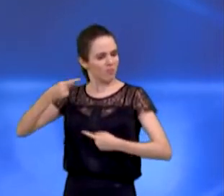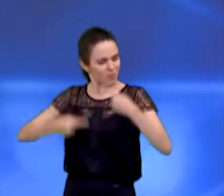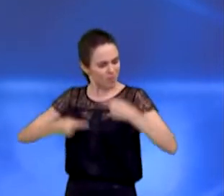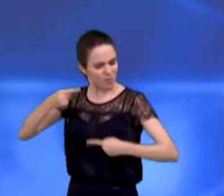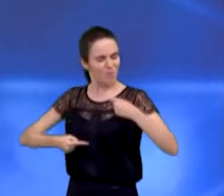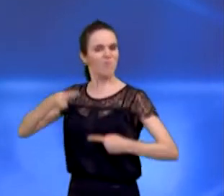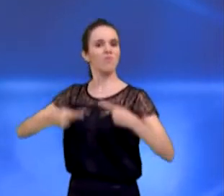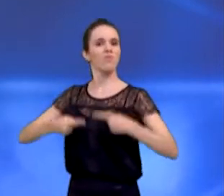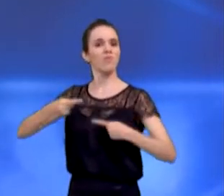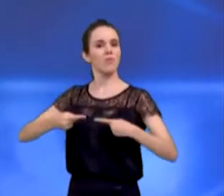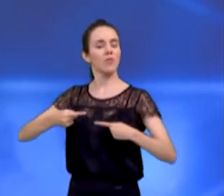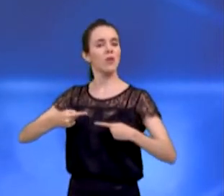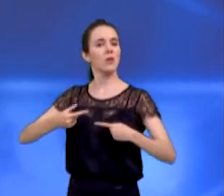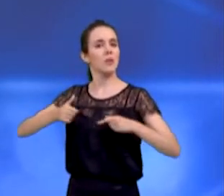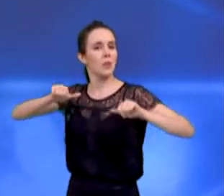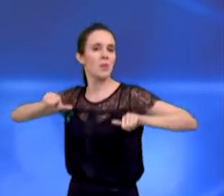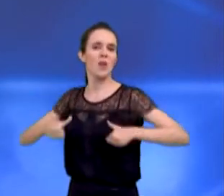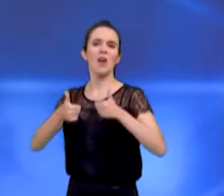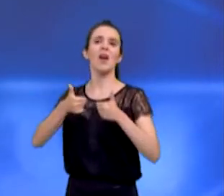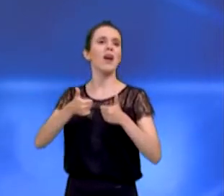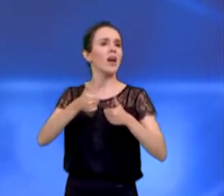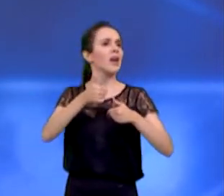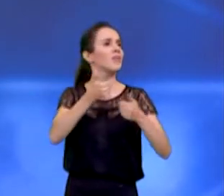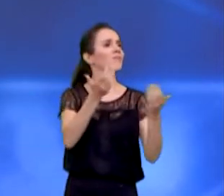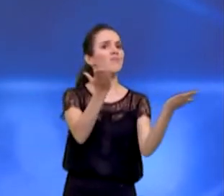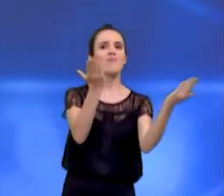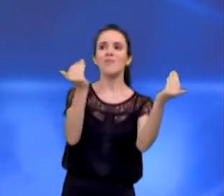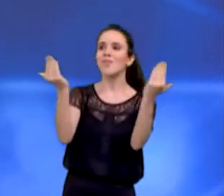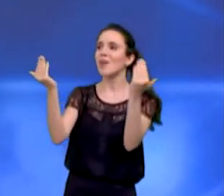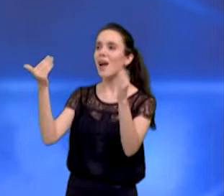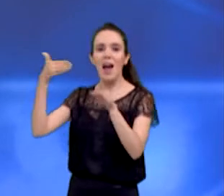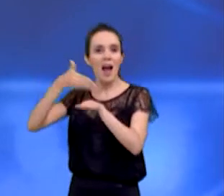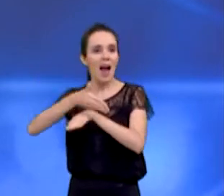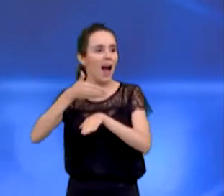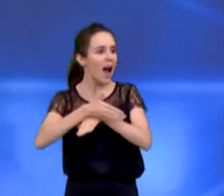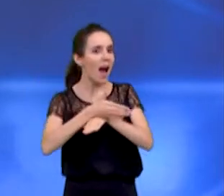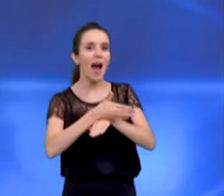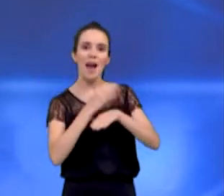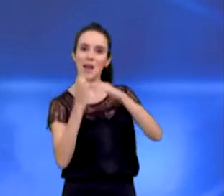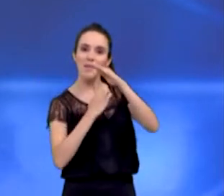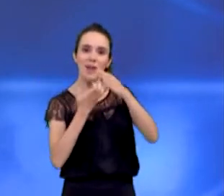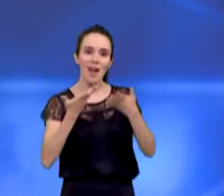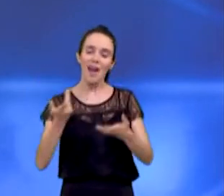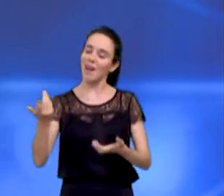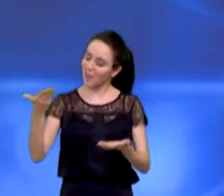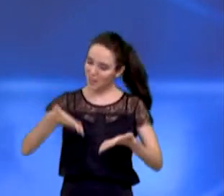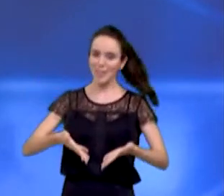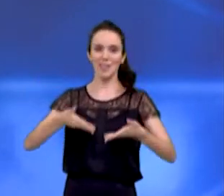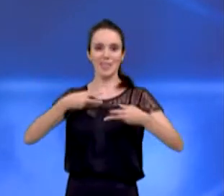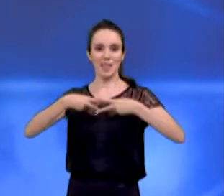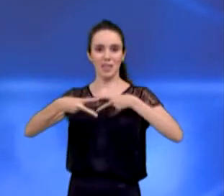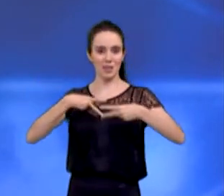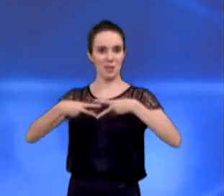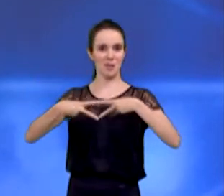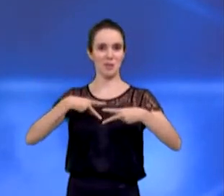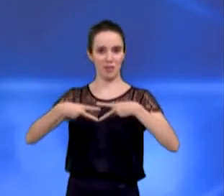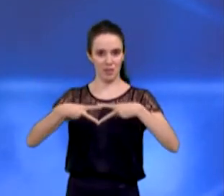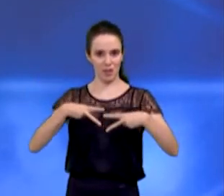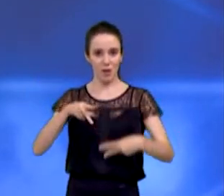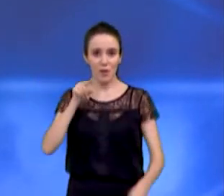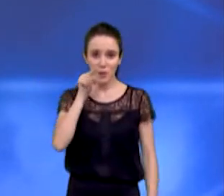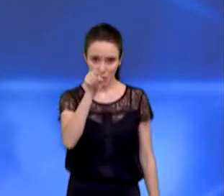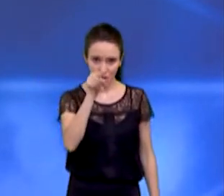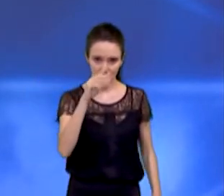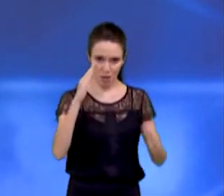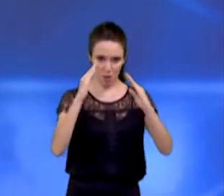para a nossa cidade novas empresas, novas indústrias e serviços. Precisamos implantar uma política social verdadeira. Você que é